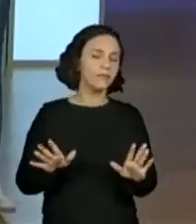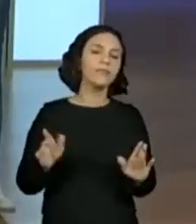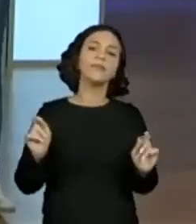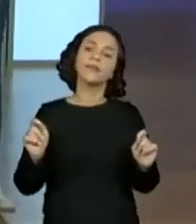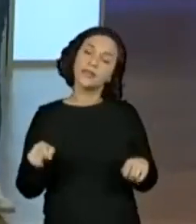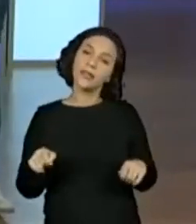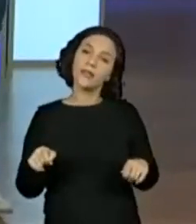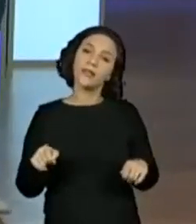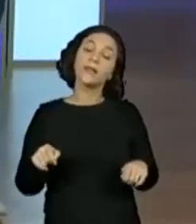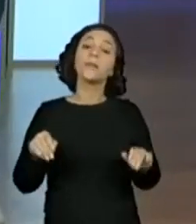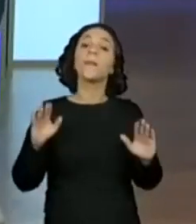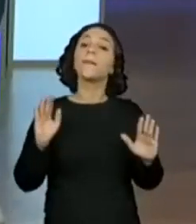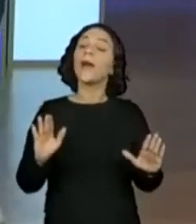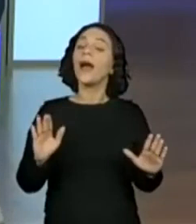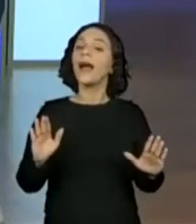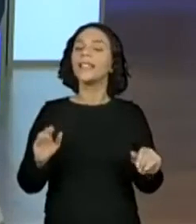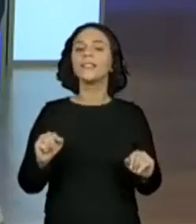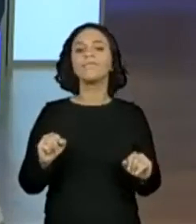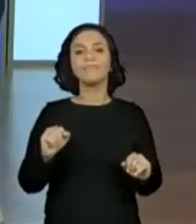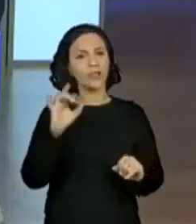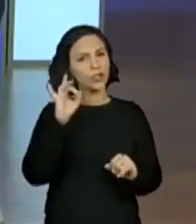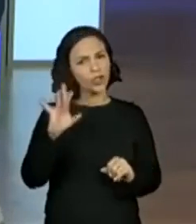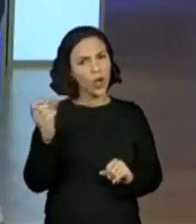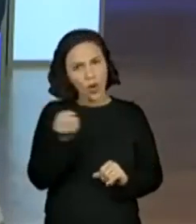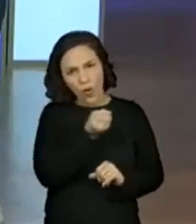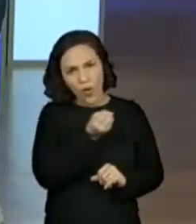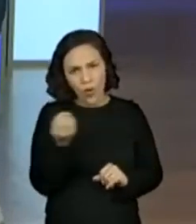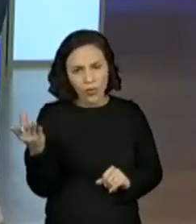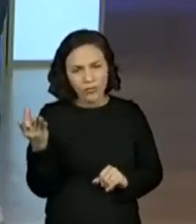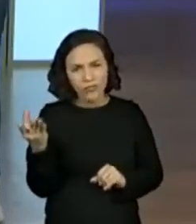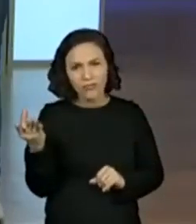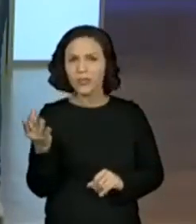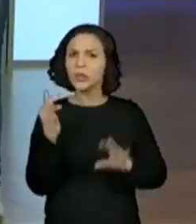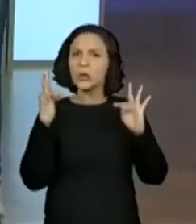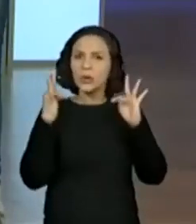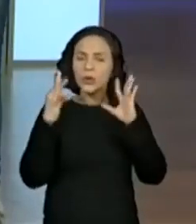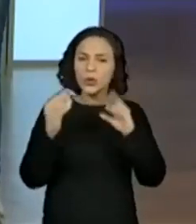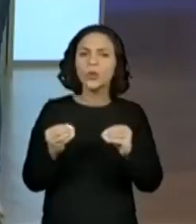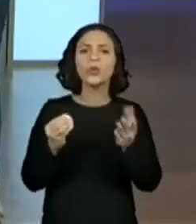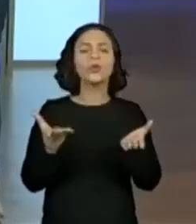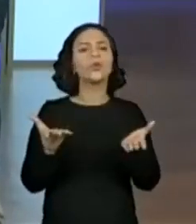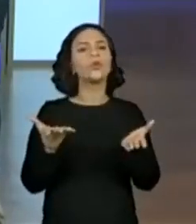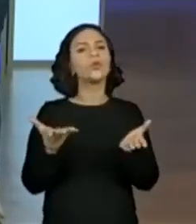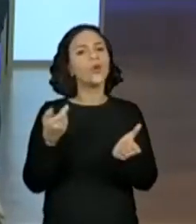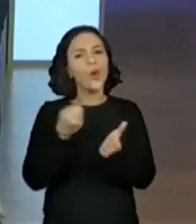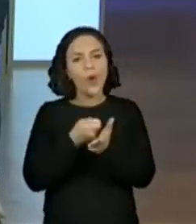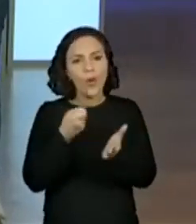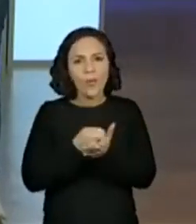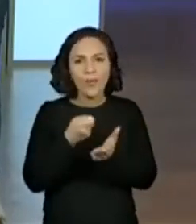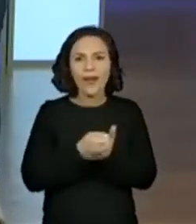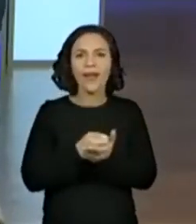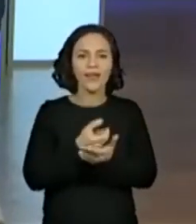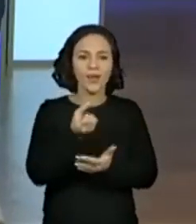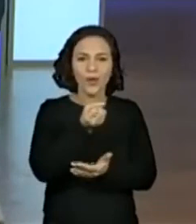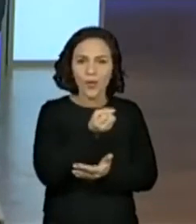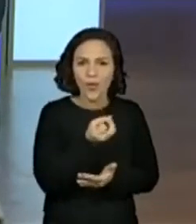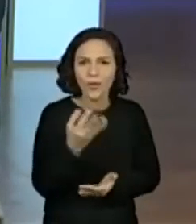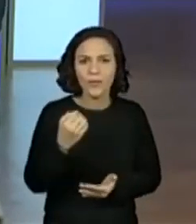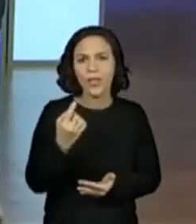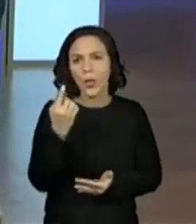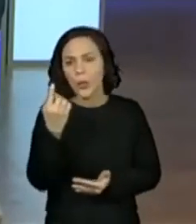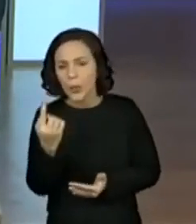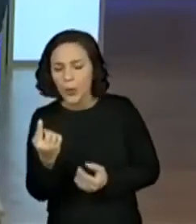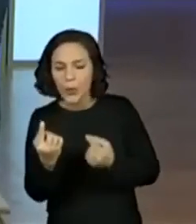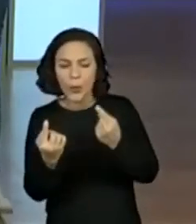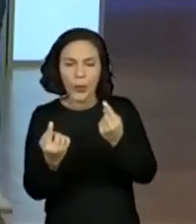tela, dá para contar. Só que, será que a gente só pode contar assim? Será que tudo que a gente vai que nós contamos, nós temos que contar de um